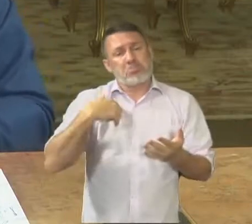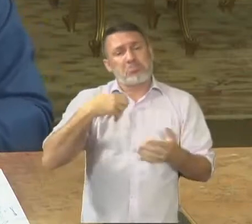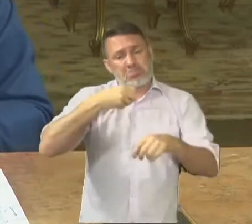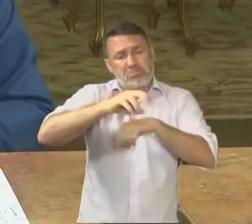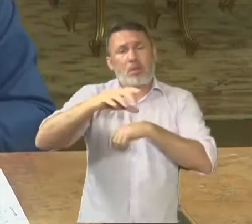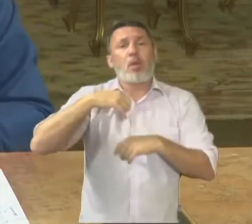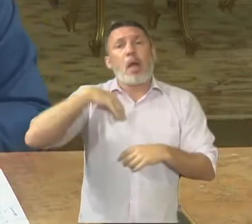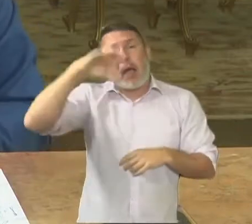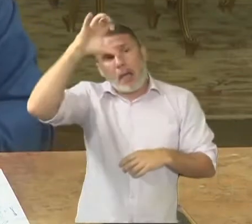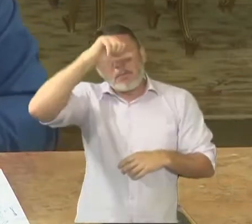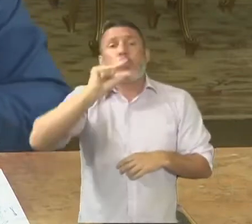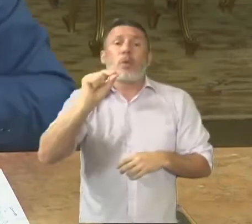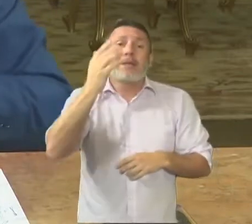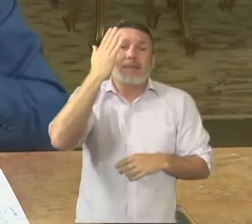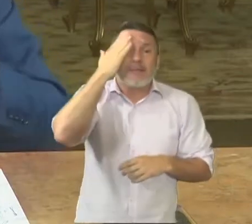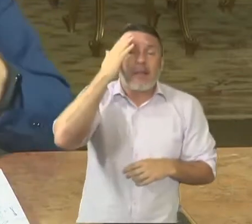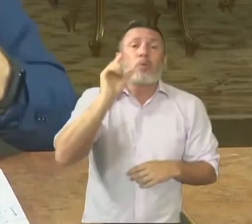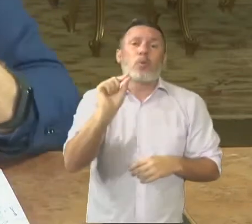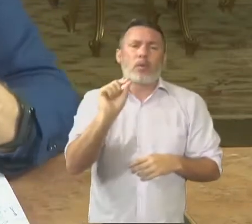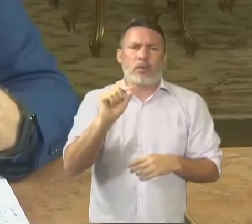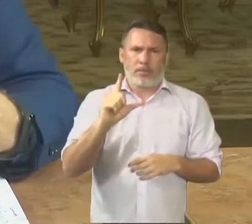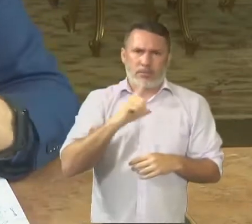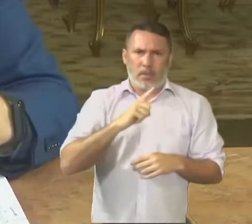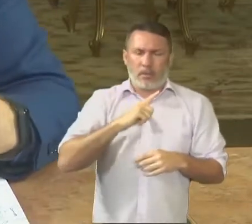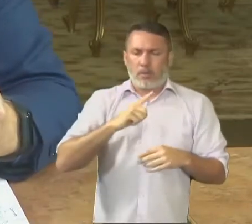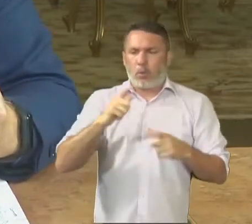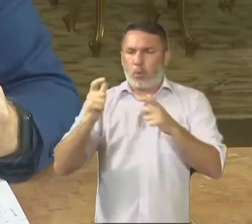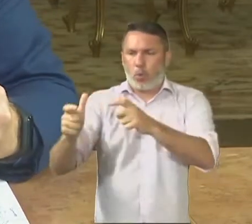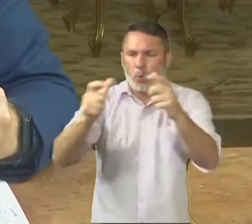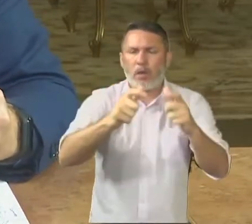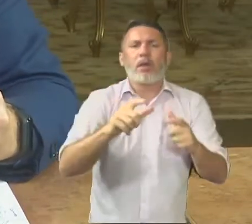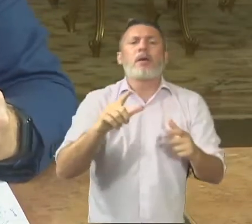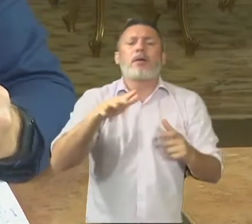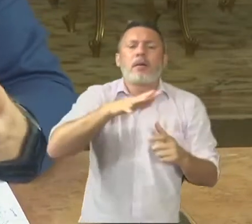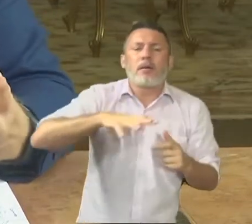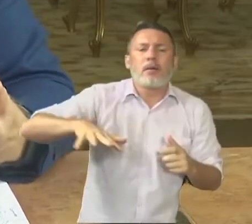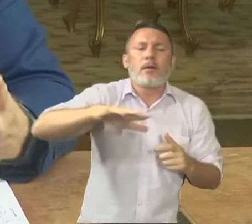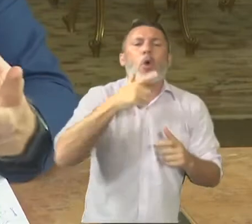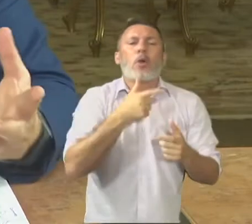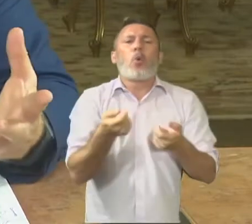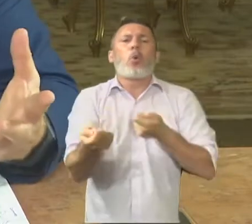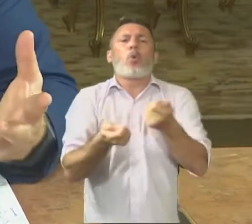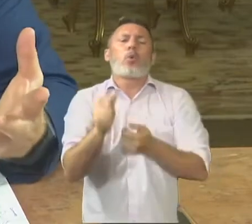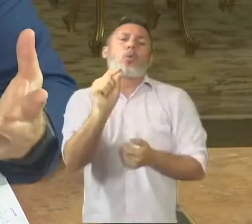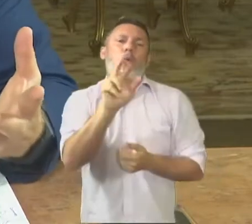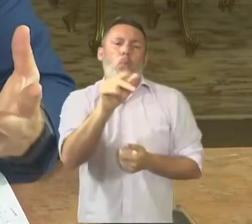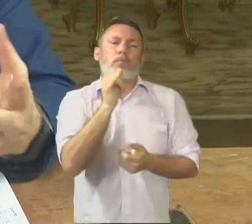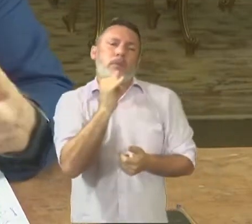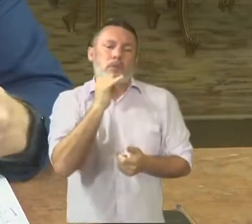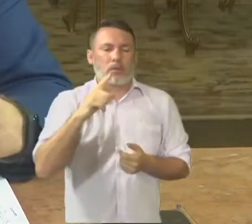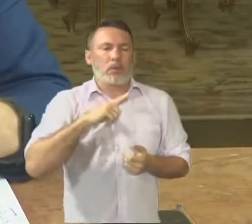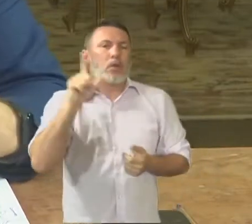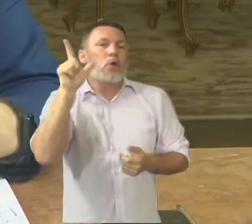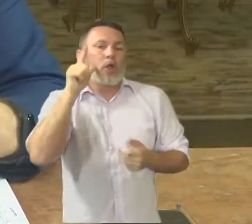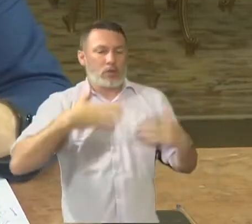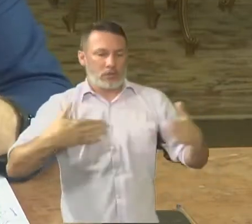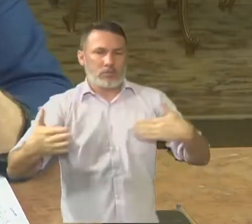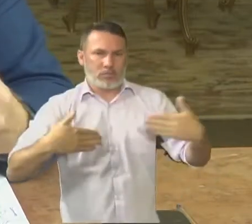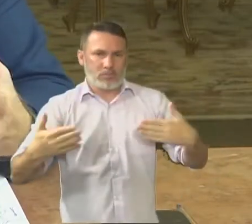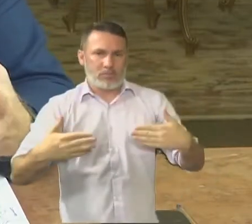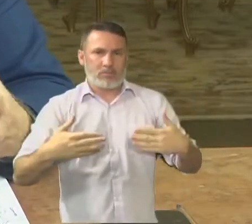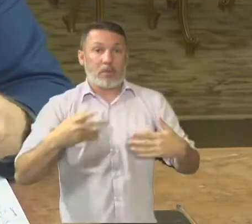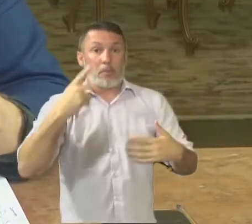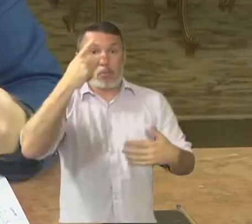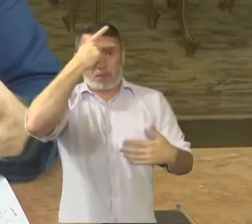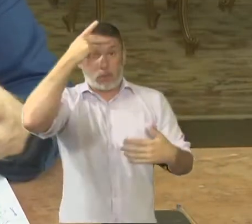Nos locais em que a gente tem um ambiente controlado, o é um ambiente controlado? Um local, um comércio, por exemplo, onde o